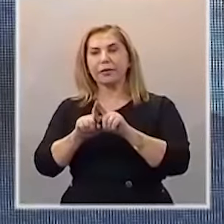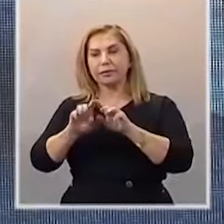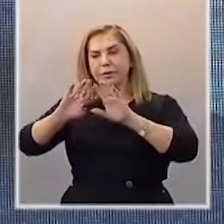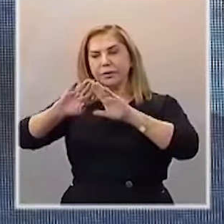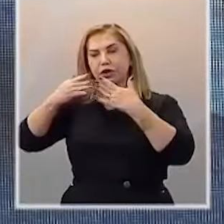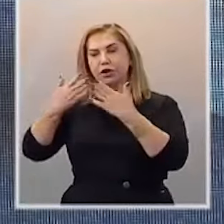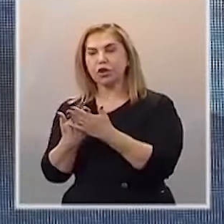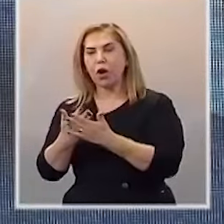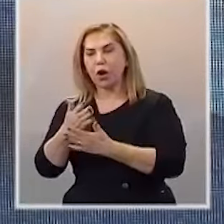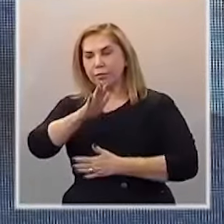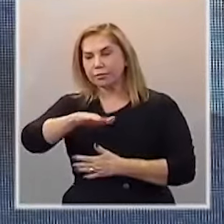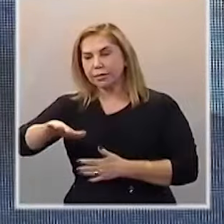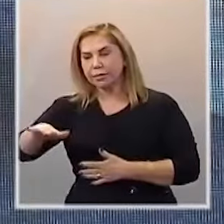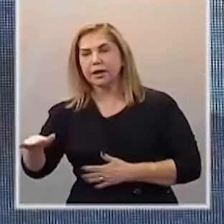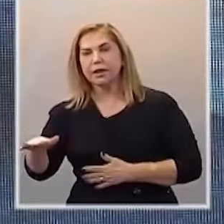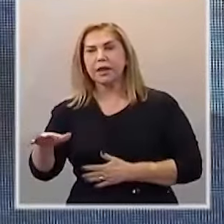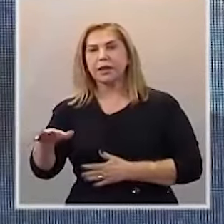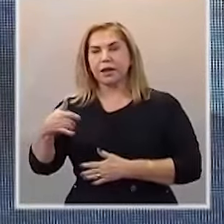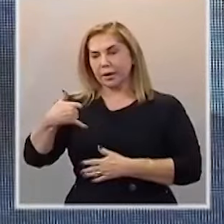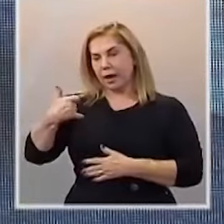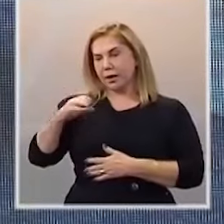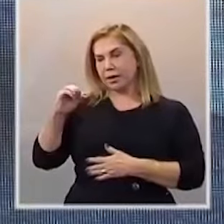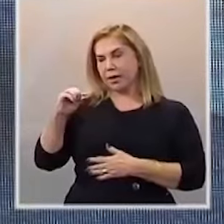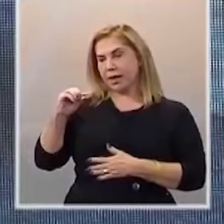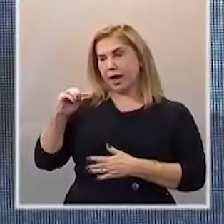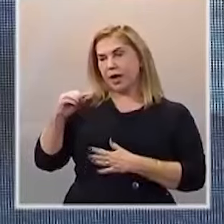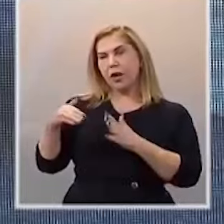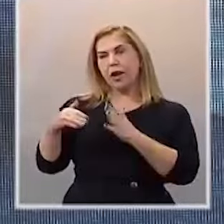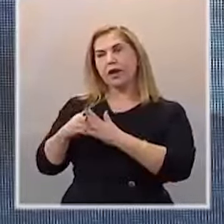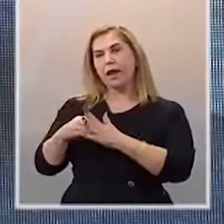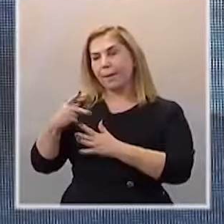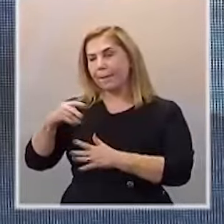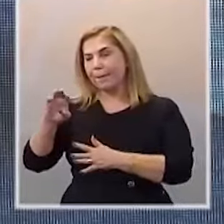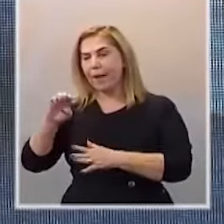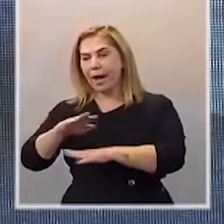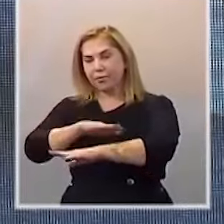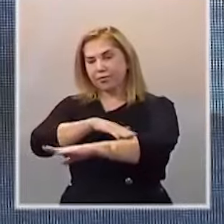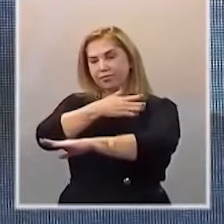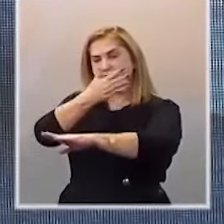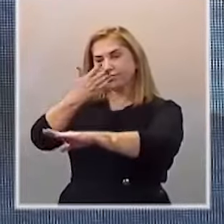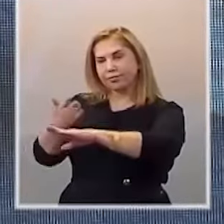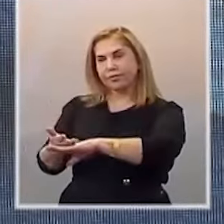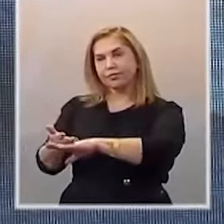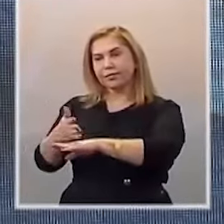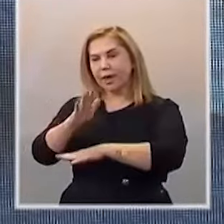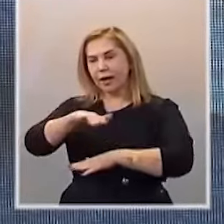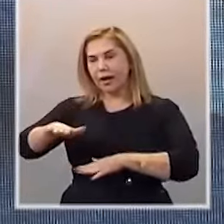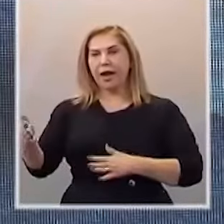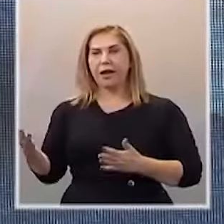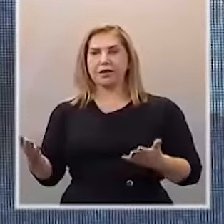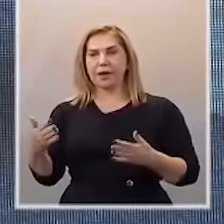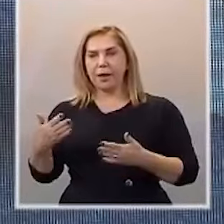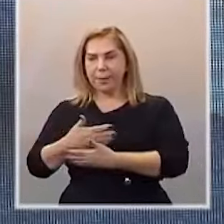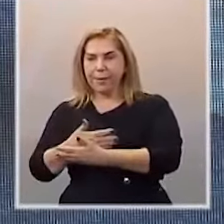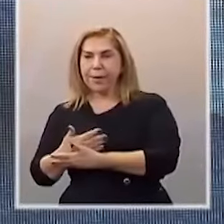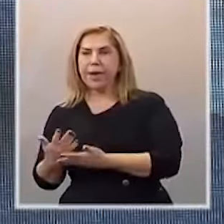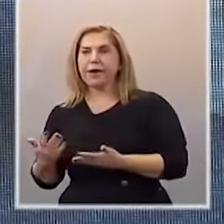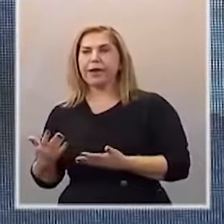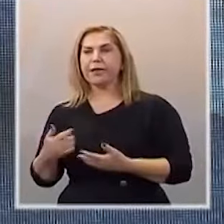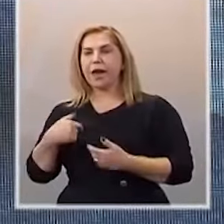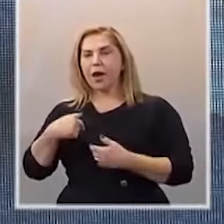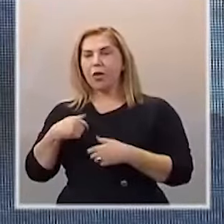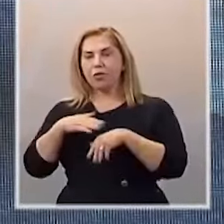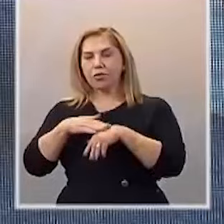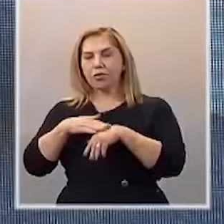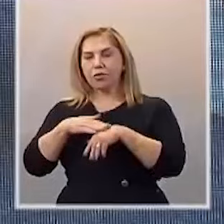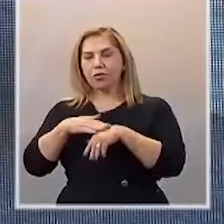criança de 0 a 3 anos esteja em pré-escola de tempo integral e isso é viável. Tenho conversado isso tanto no governo